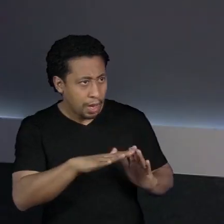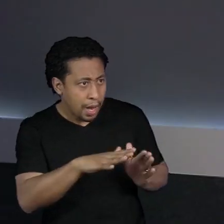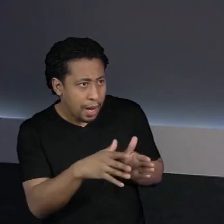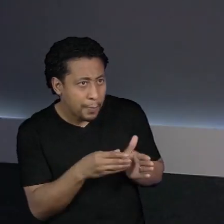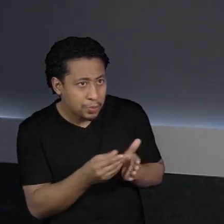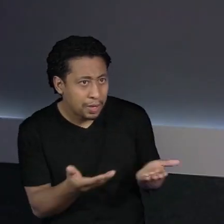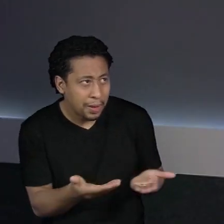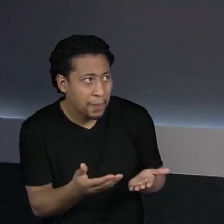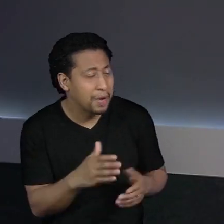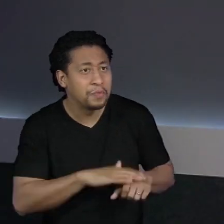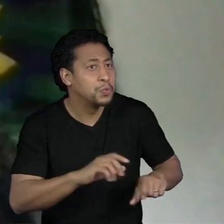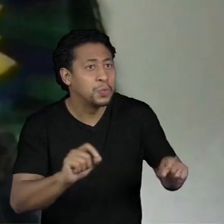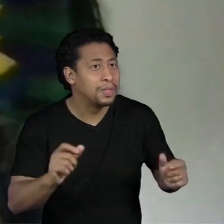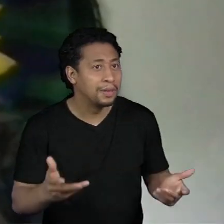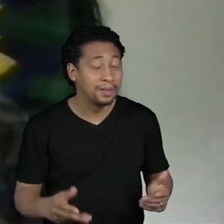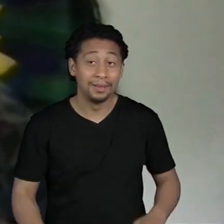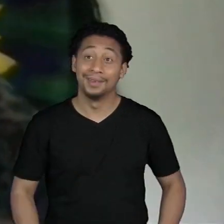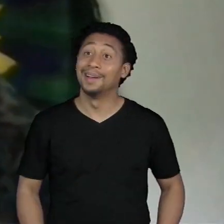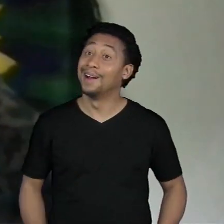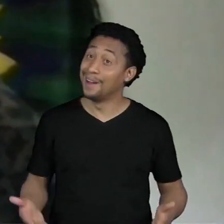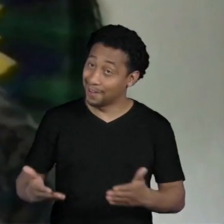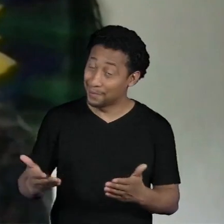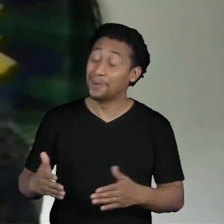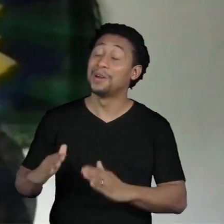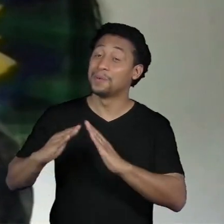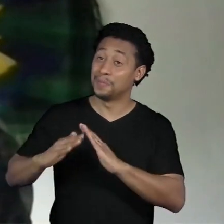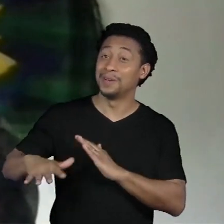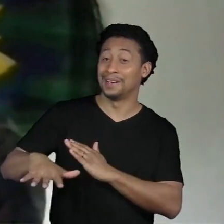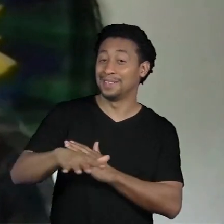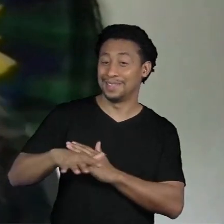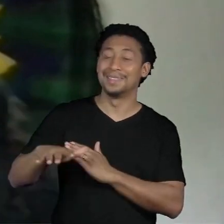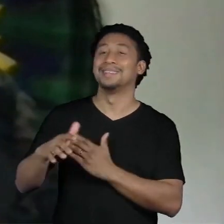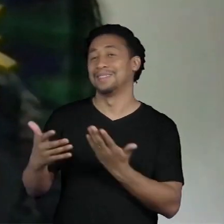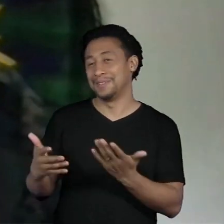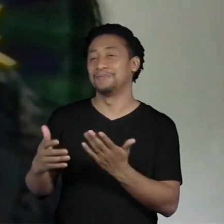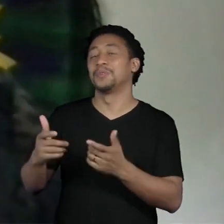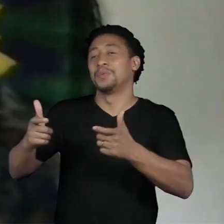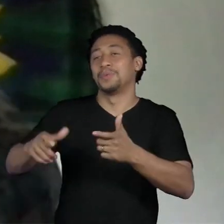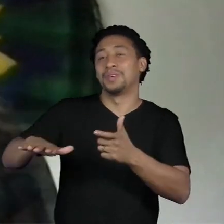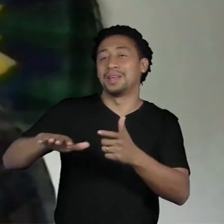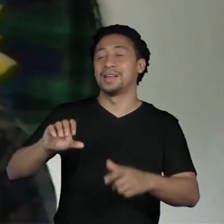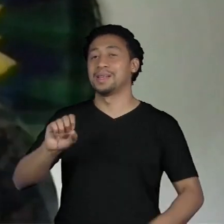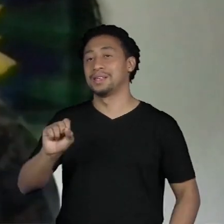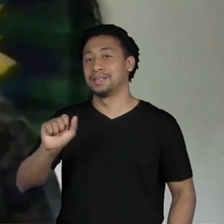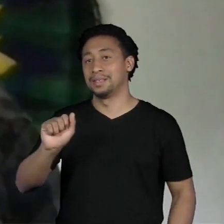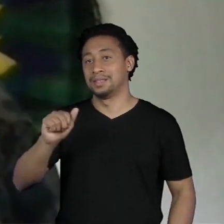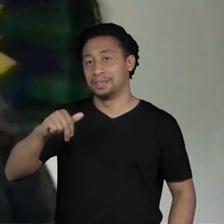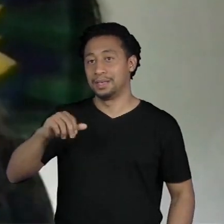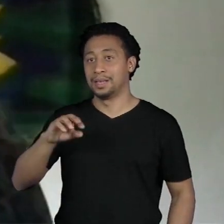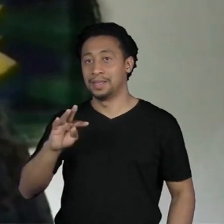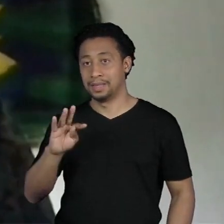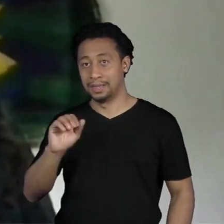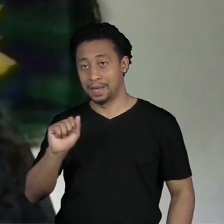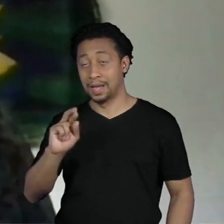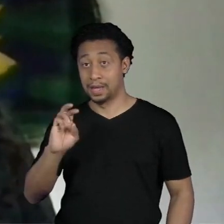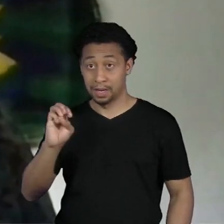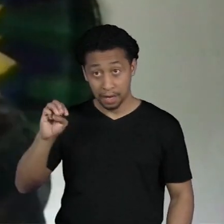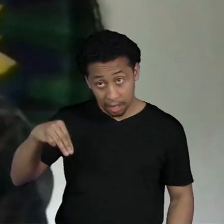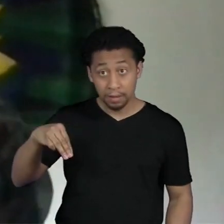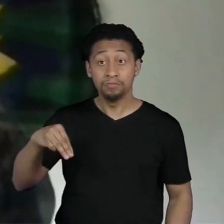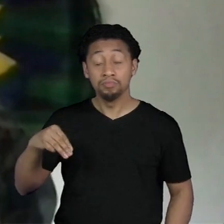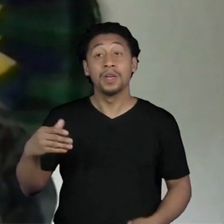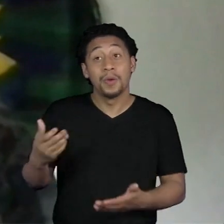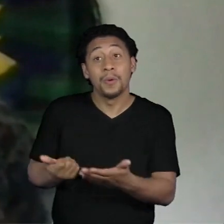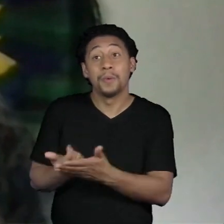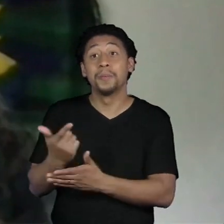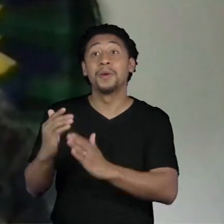você anda fazendo? sim, agora eu estou aqui em Alter do Chão no distrito de Santarém e eu acabei de